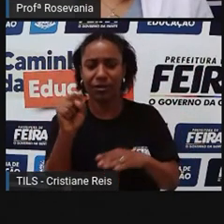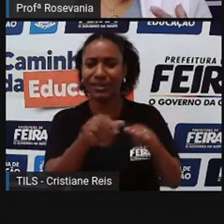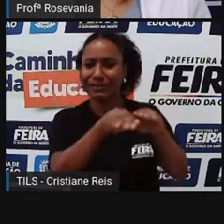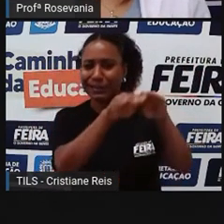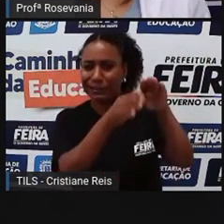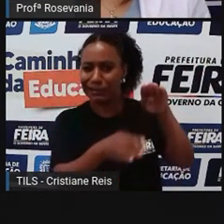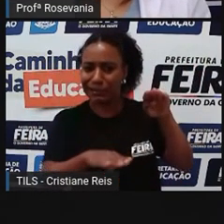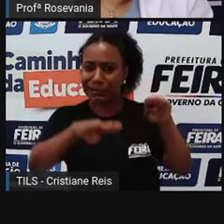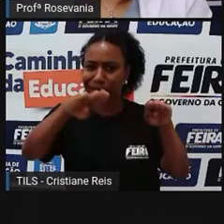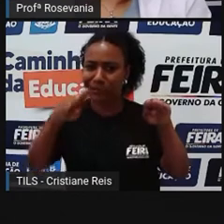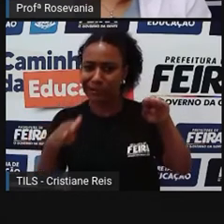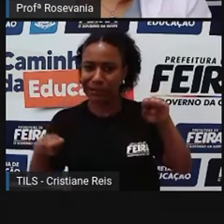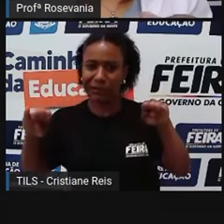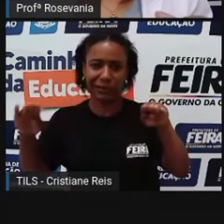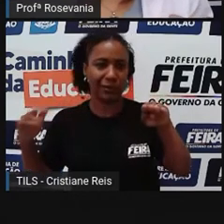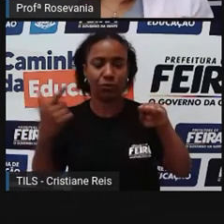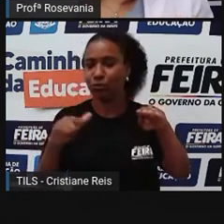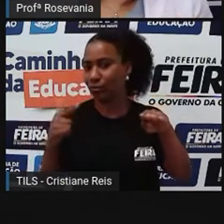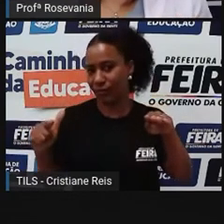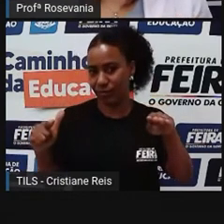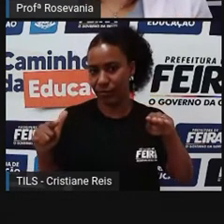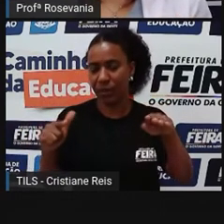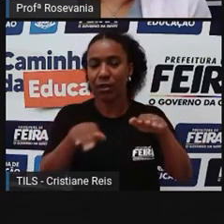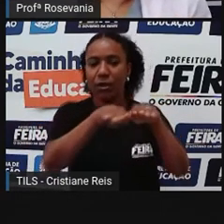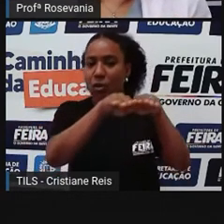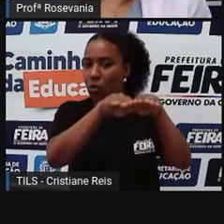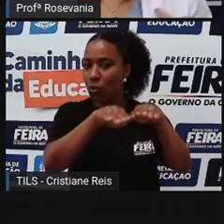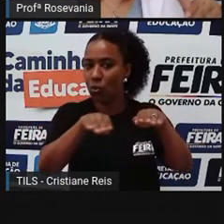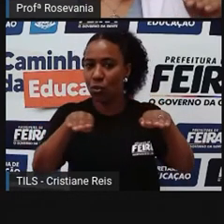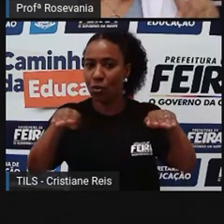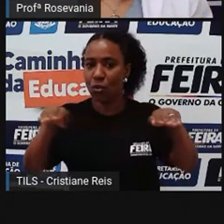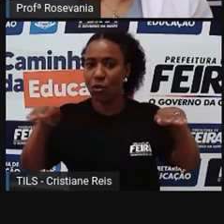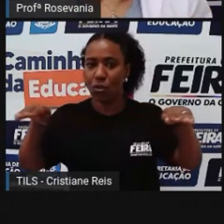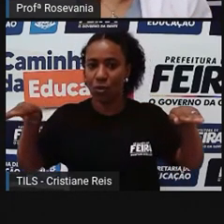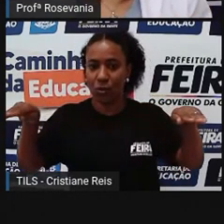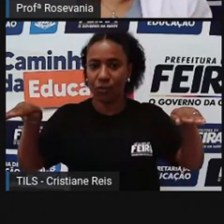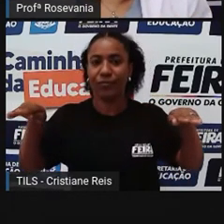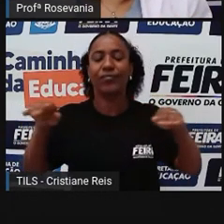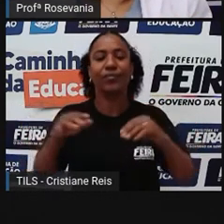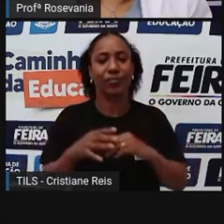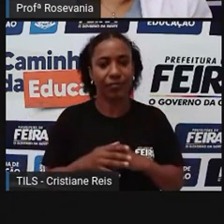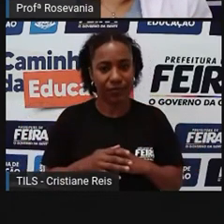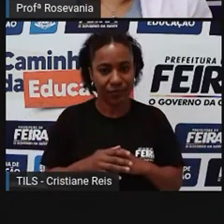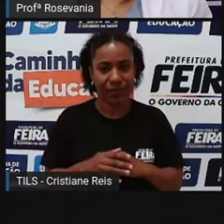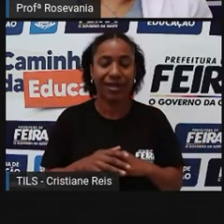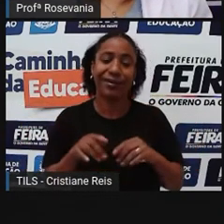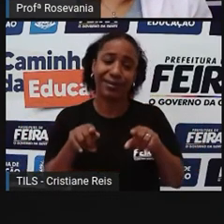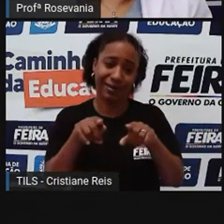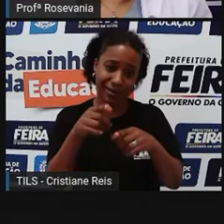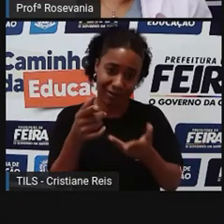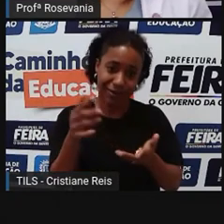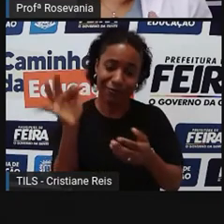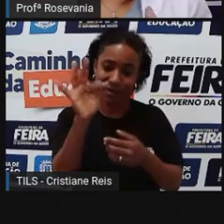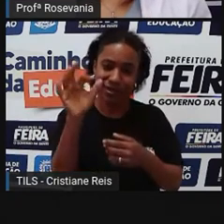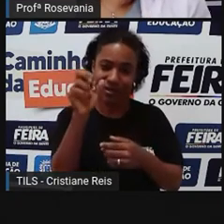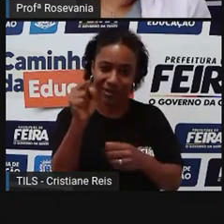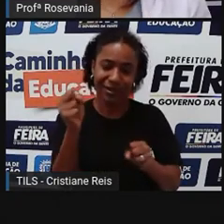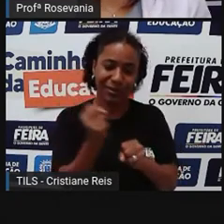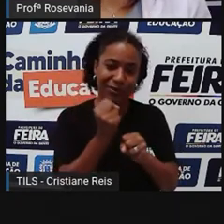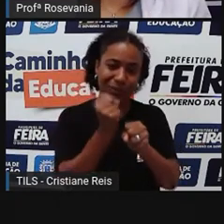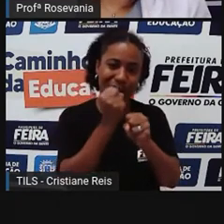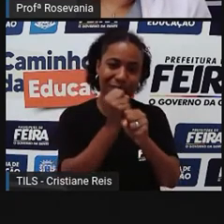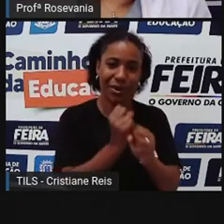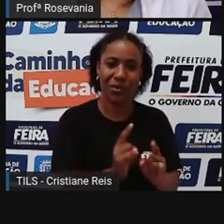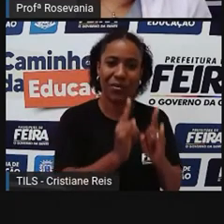O fato da gente já ter urbanizado demais a cidade, a gente também retirou boa parte da cobertura